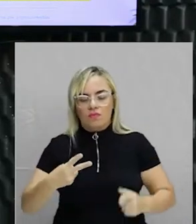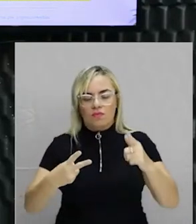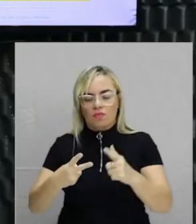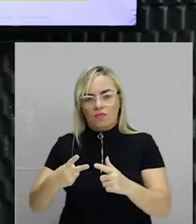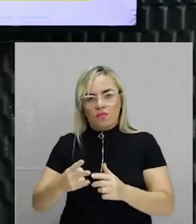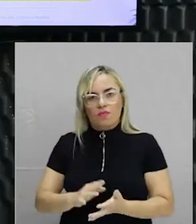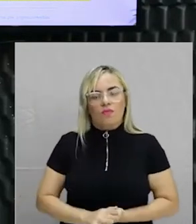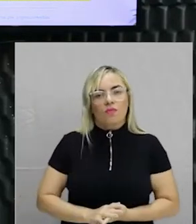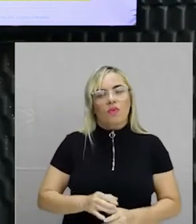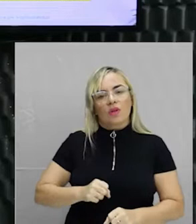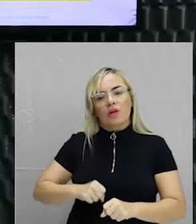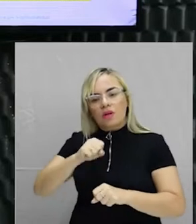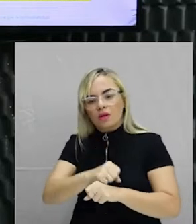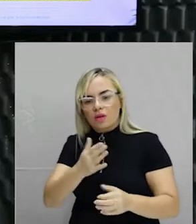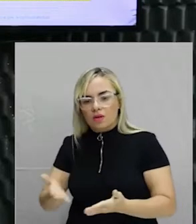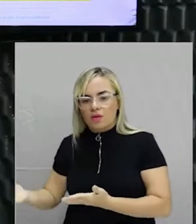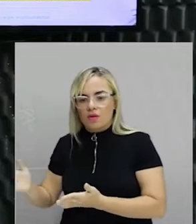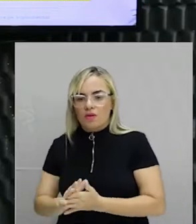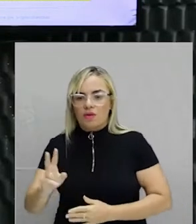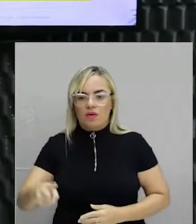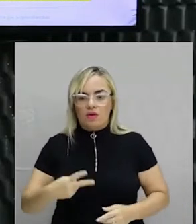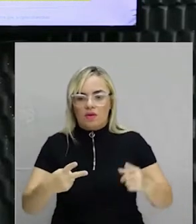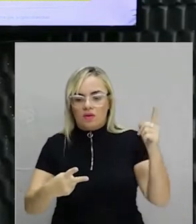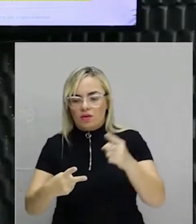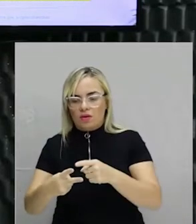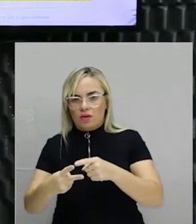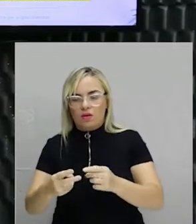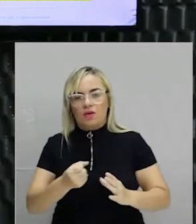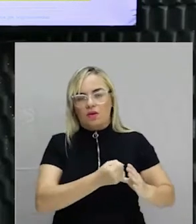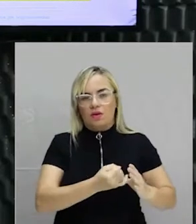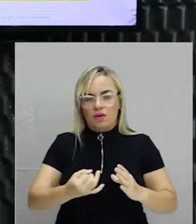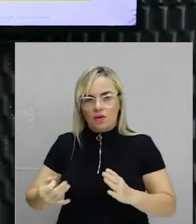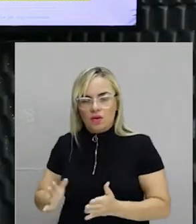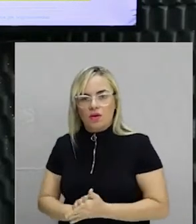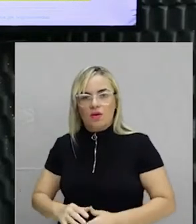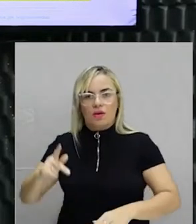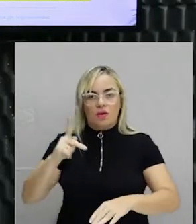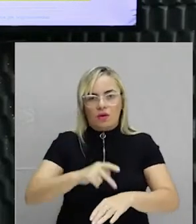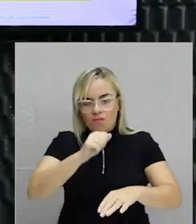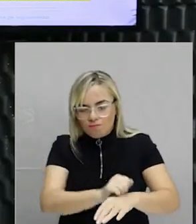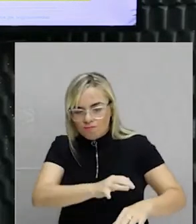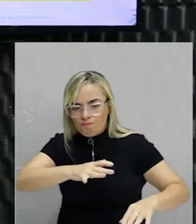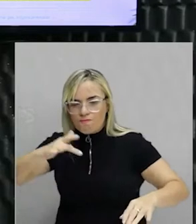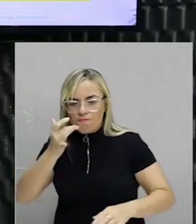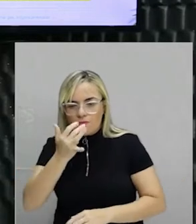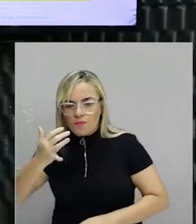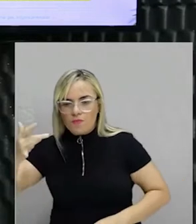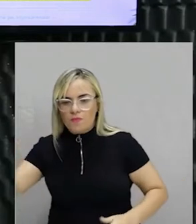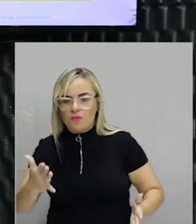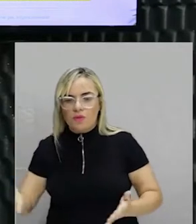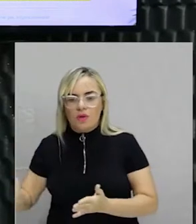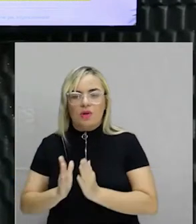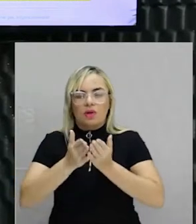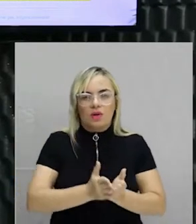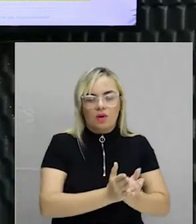pobres. As áreas mais ricas, onde tinha mais quantidade de ouro, Minas Gerais, pedras preciosas, Minas Gerais, e portos, Salvador